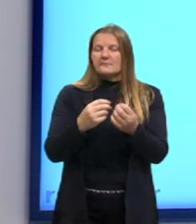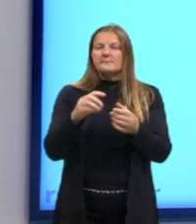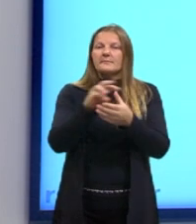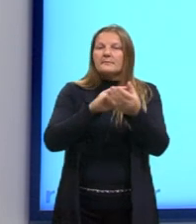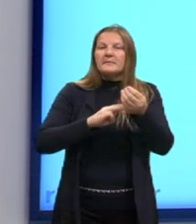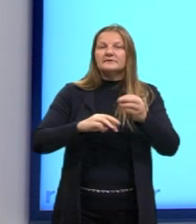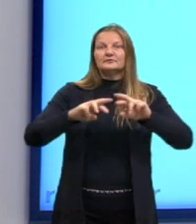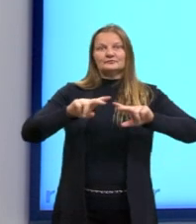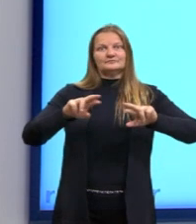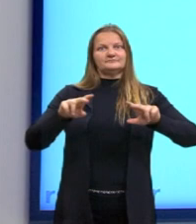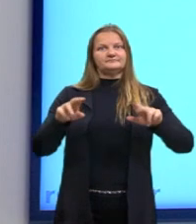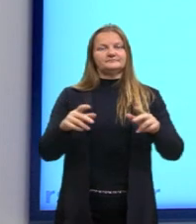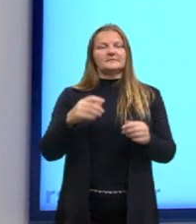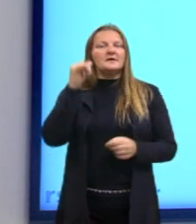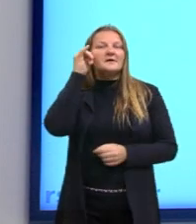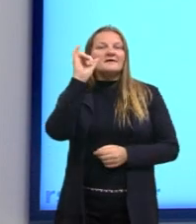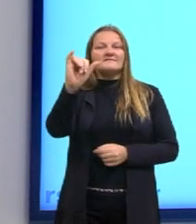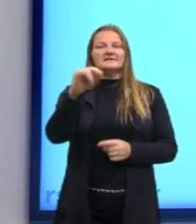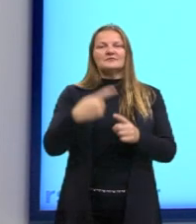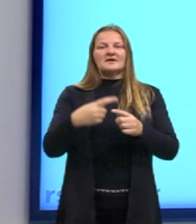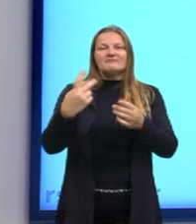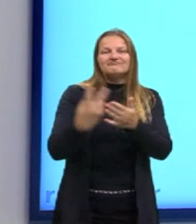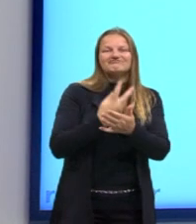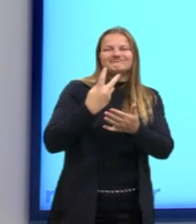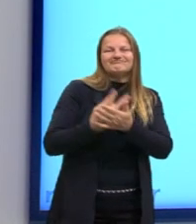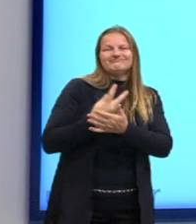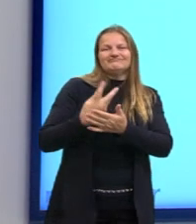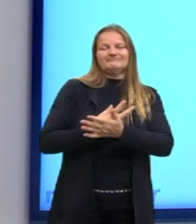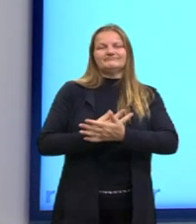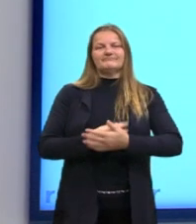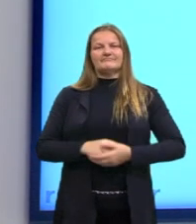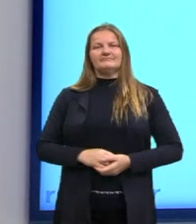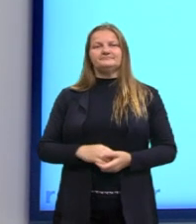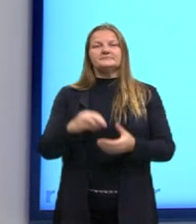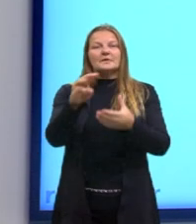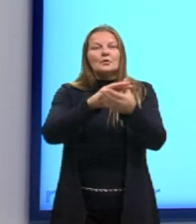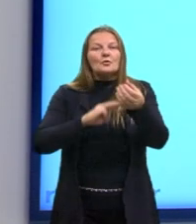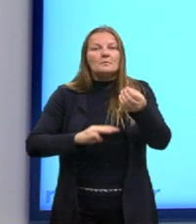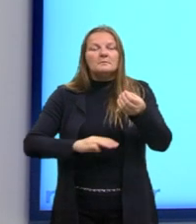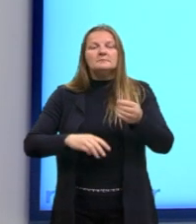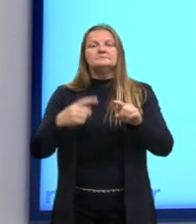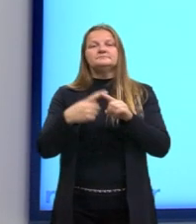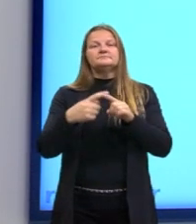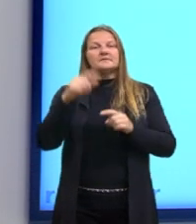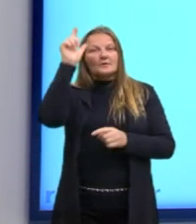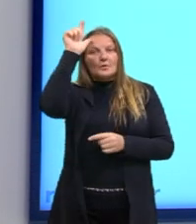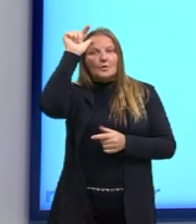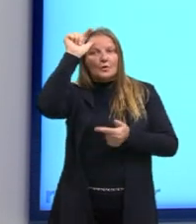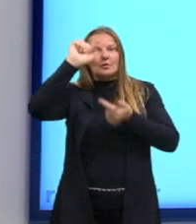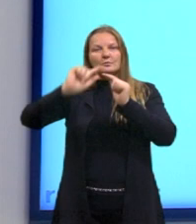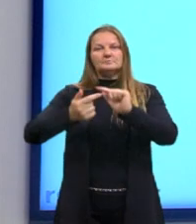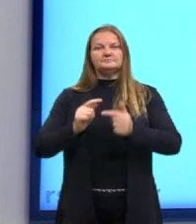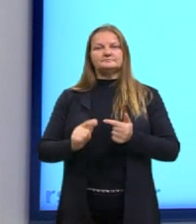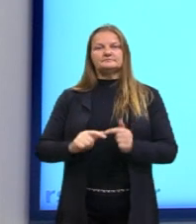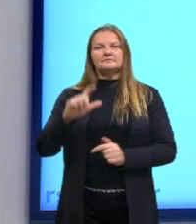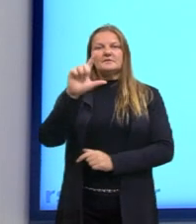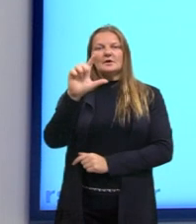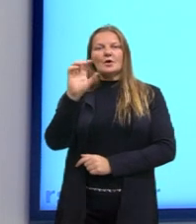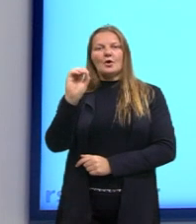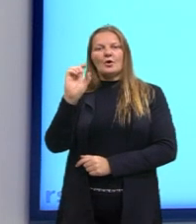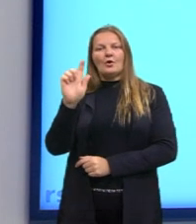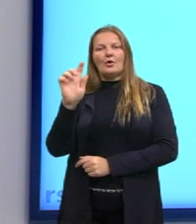método nos evita a errarmos. Então o método é esse caminho lógico, é esse logos, esse